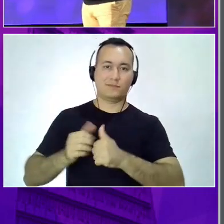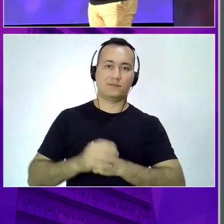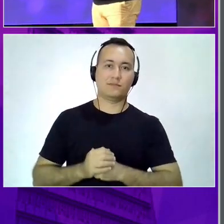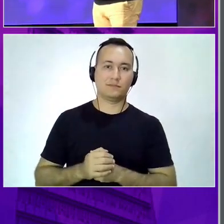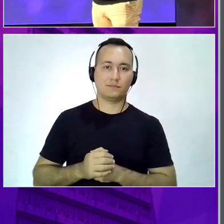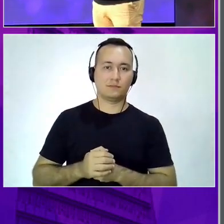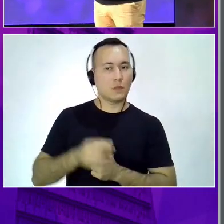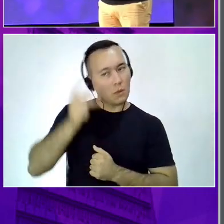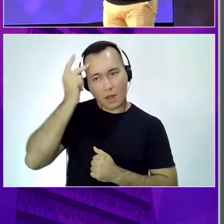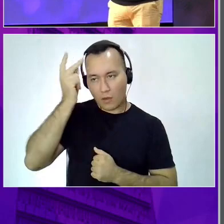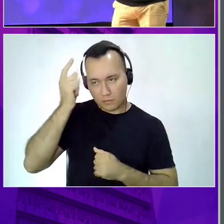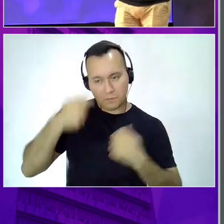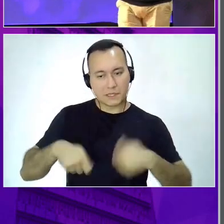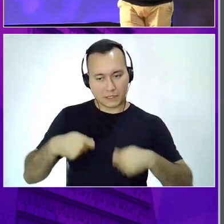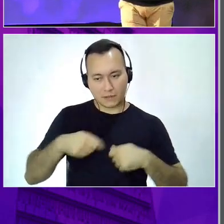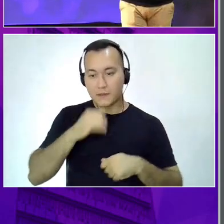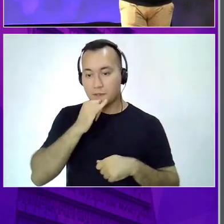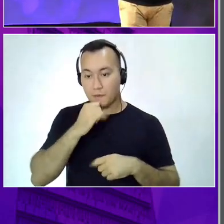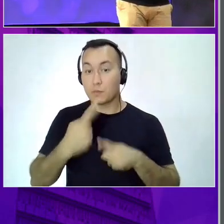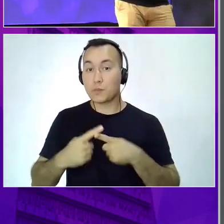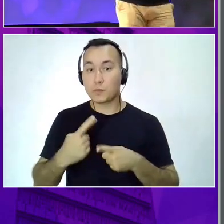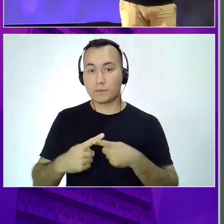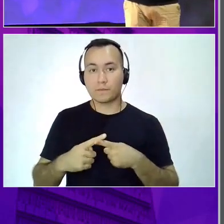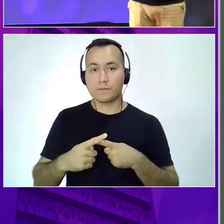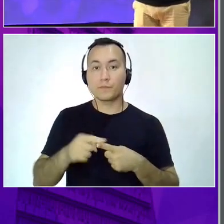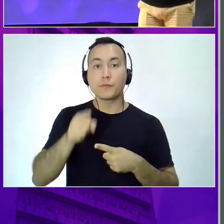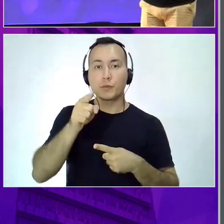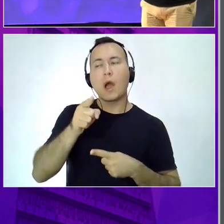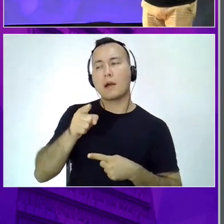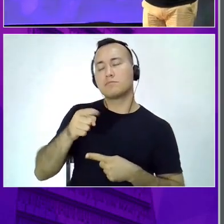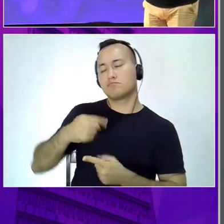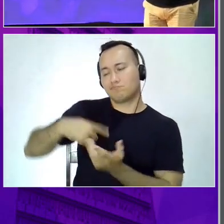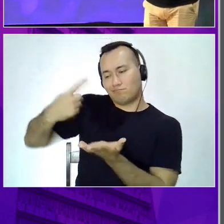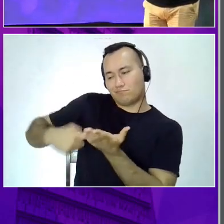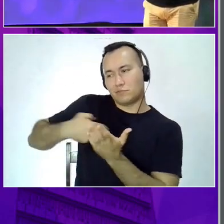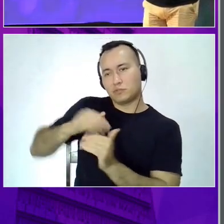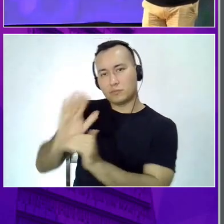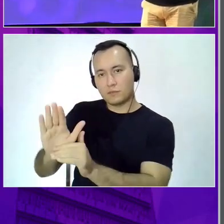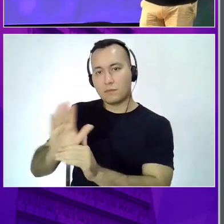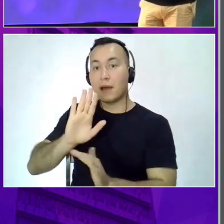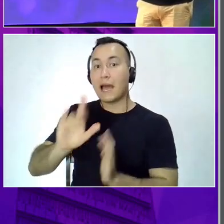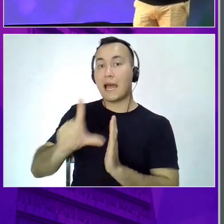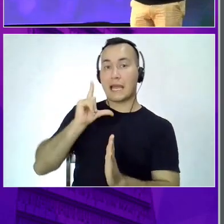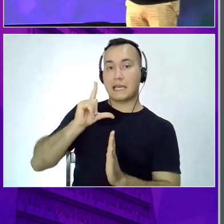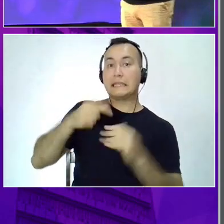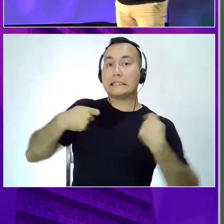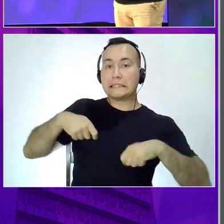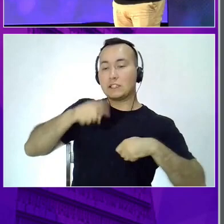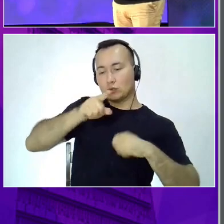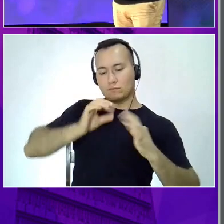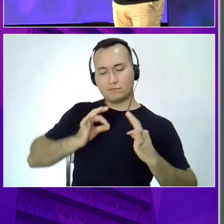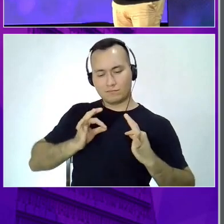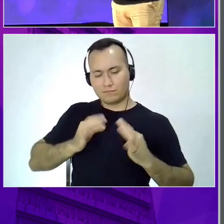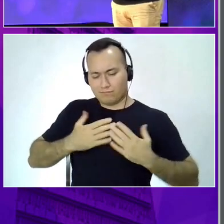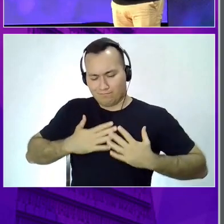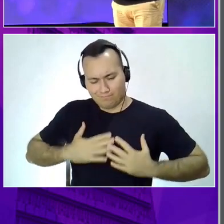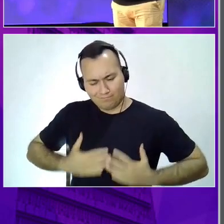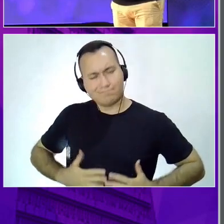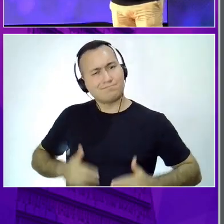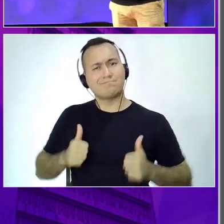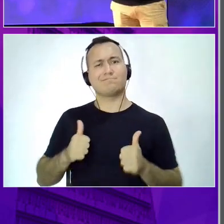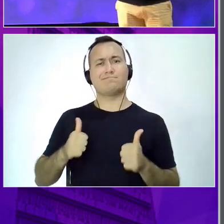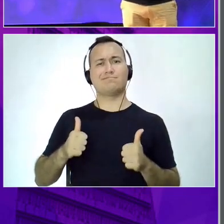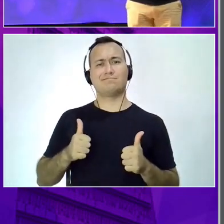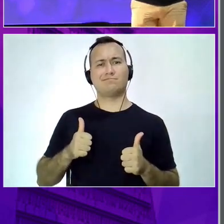comprometeu com outras pessoas. Terceiro, para quem? Vou fazer para uma pessoa que é importante fazer, dá para